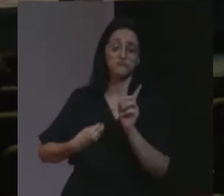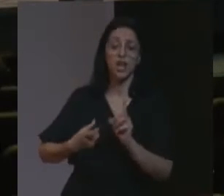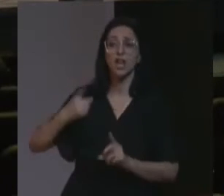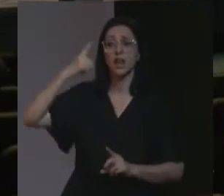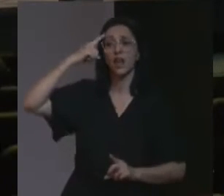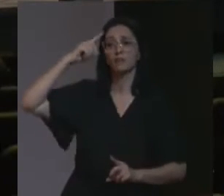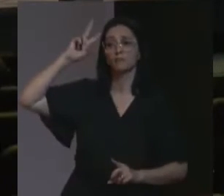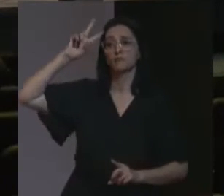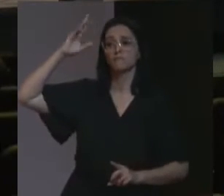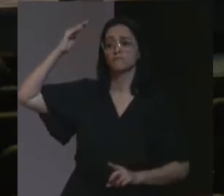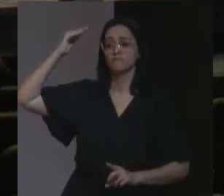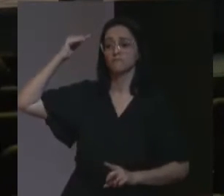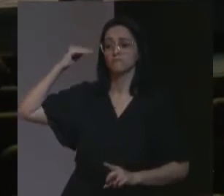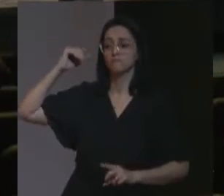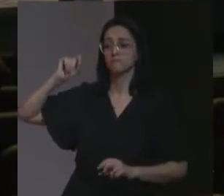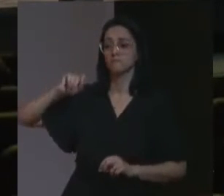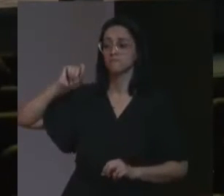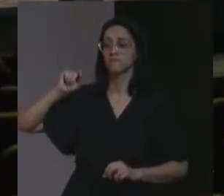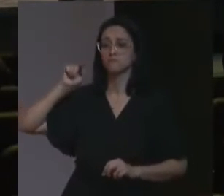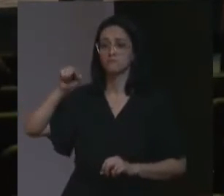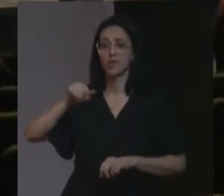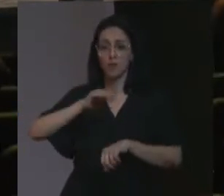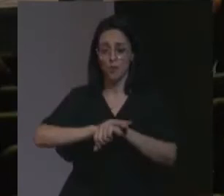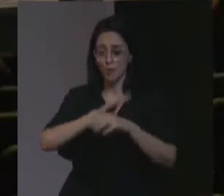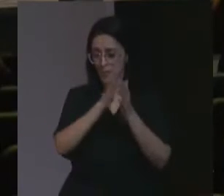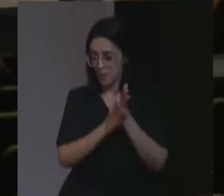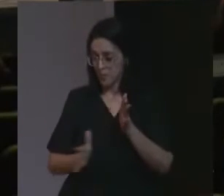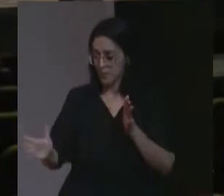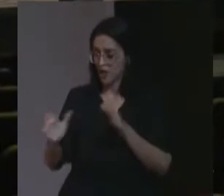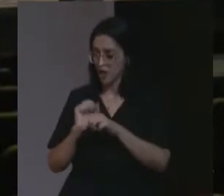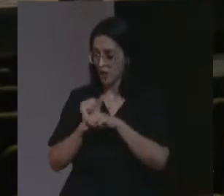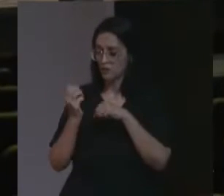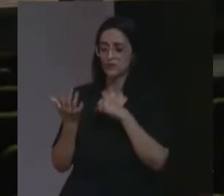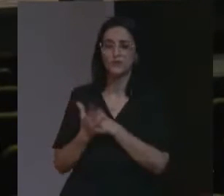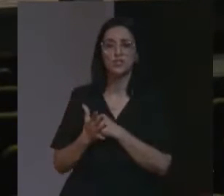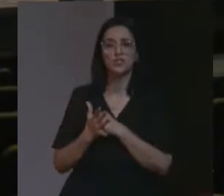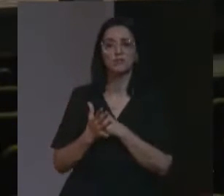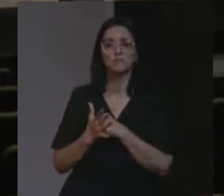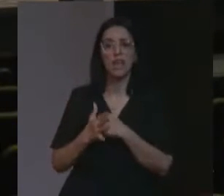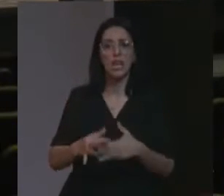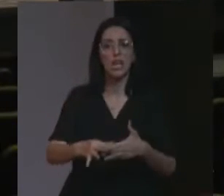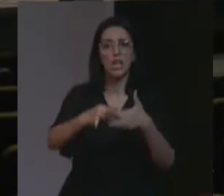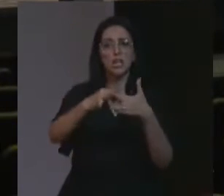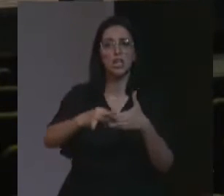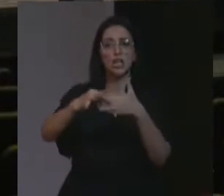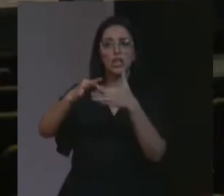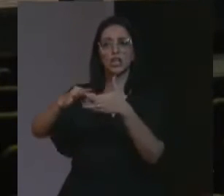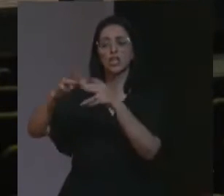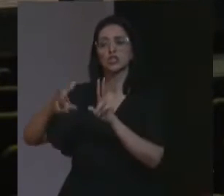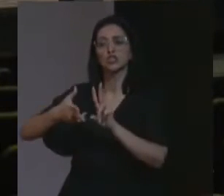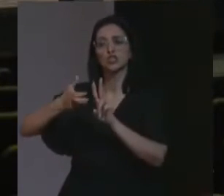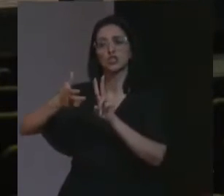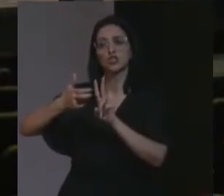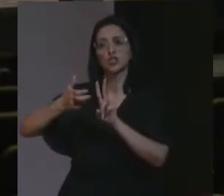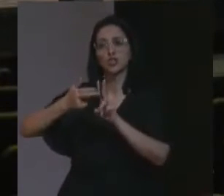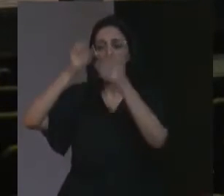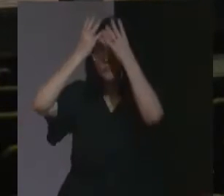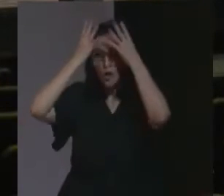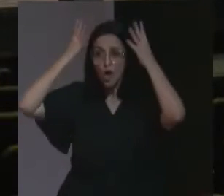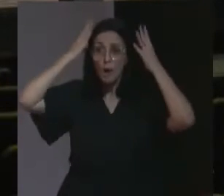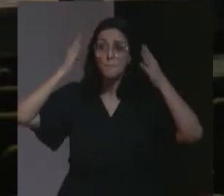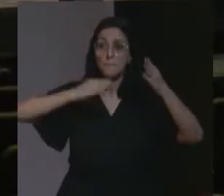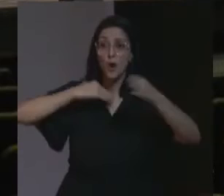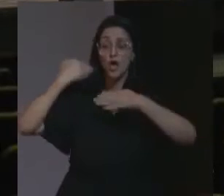lembrar, que, por ocasião da Covid, grandes lideranças indígenas, morreram,